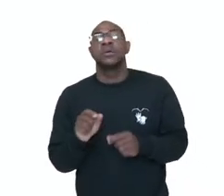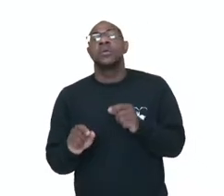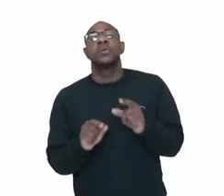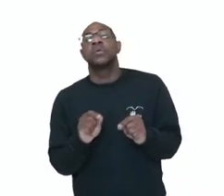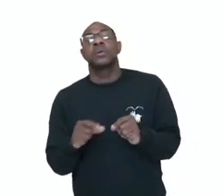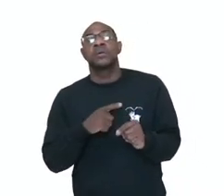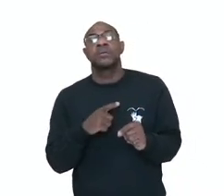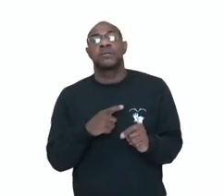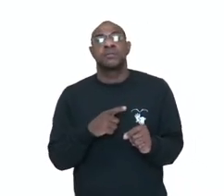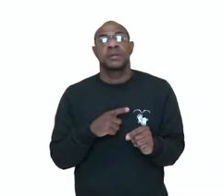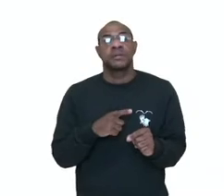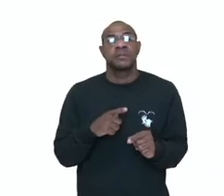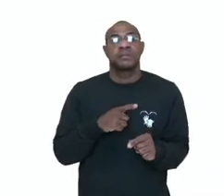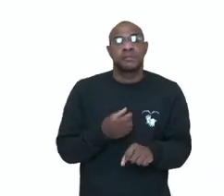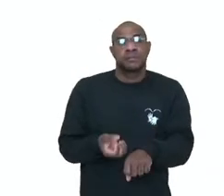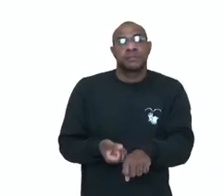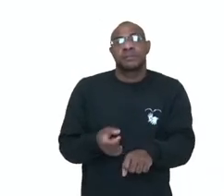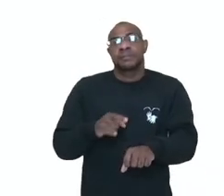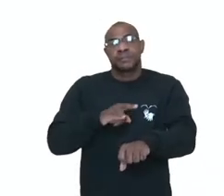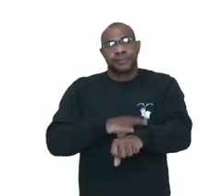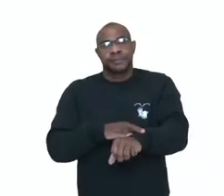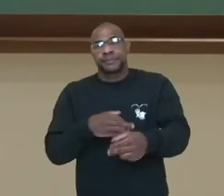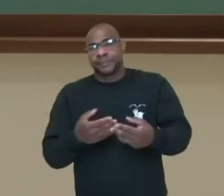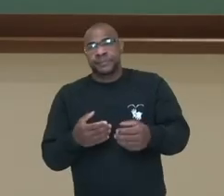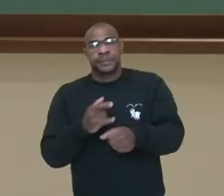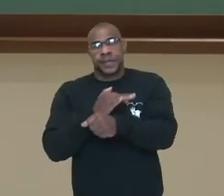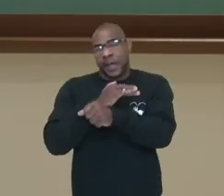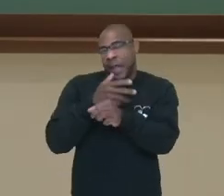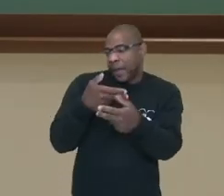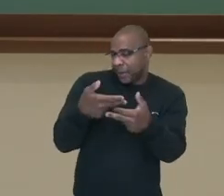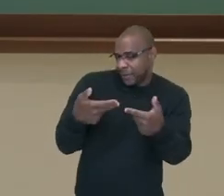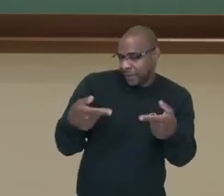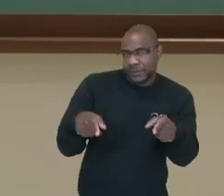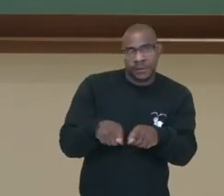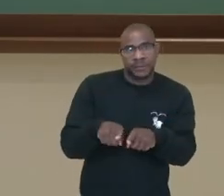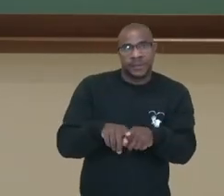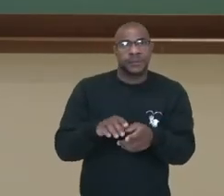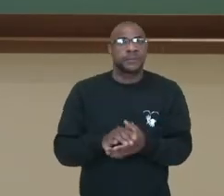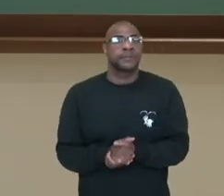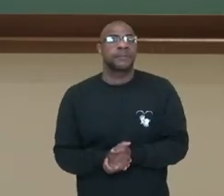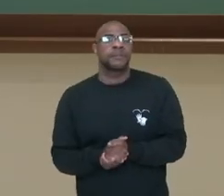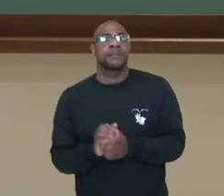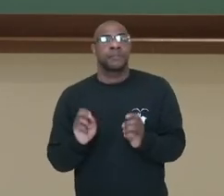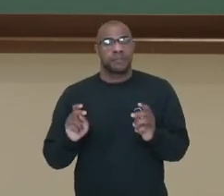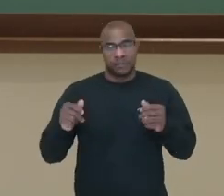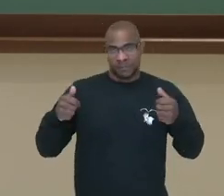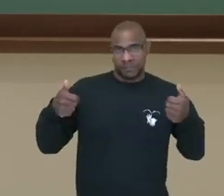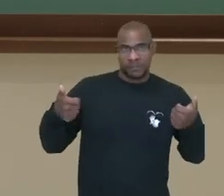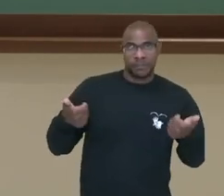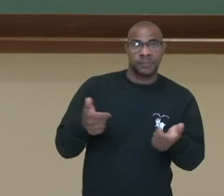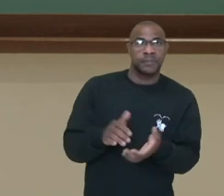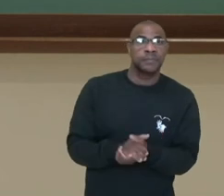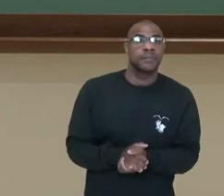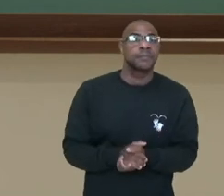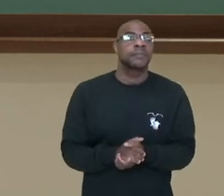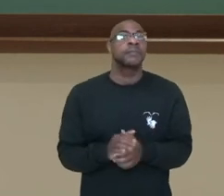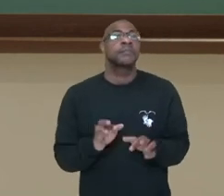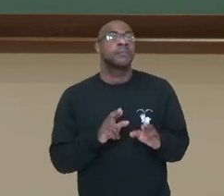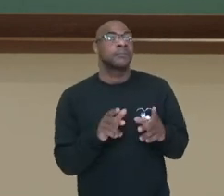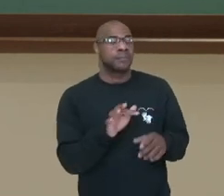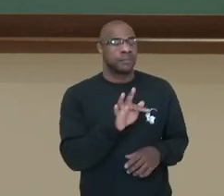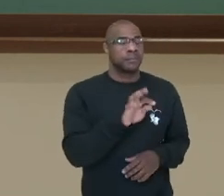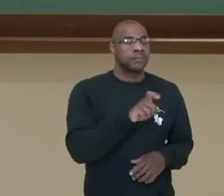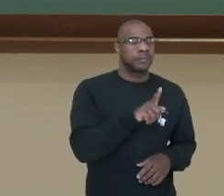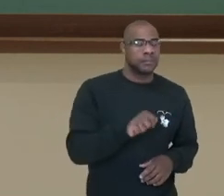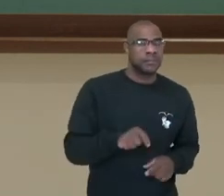excretar sais minerais, ureia, ácido úrico, além do colesterol. Ok? Qual a diferença entre